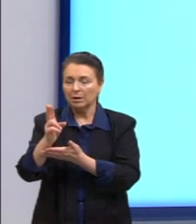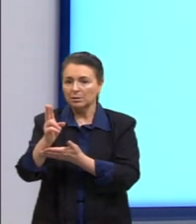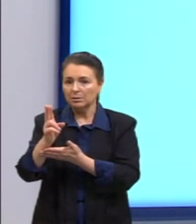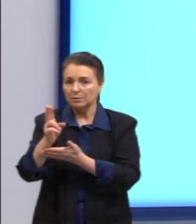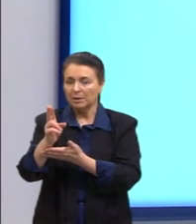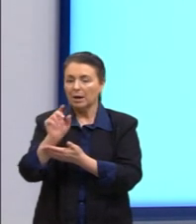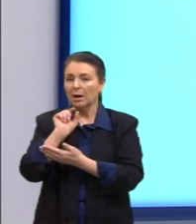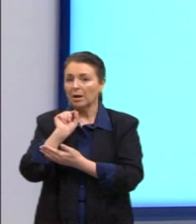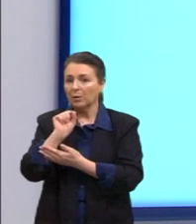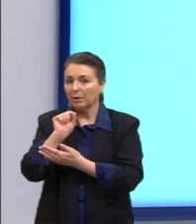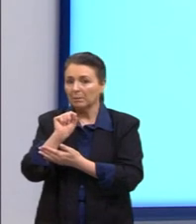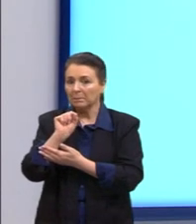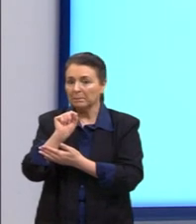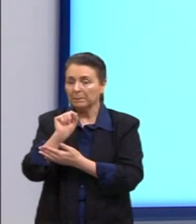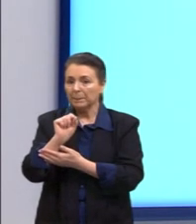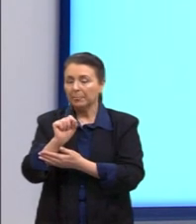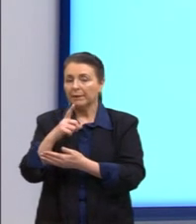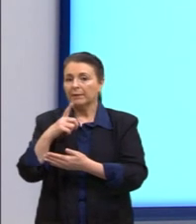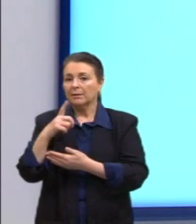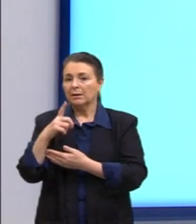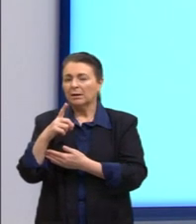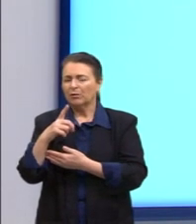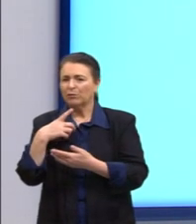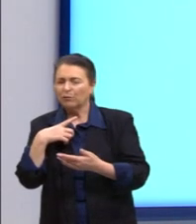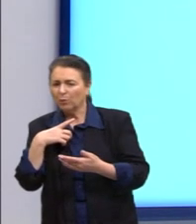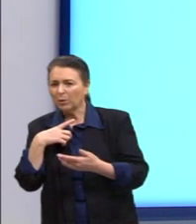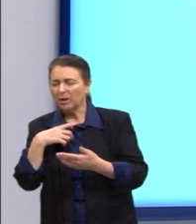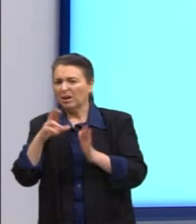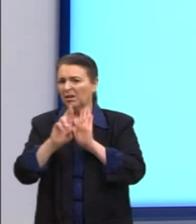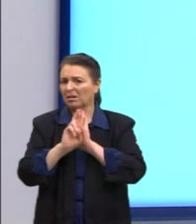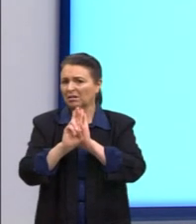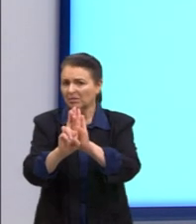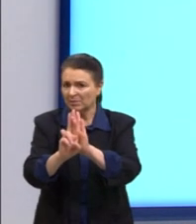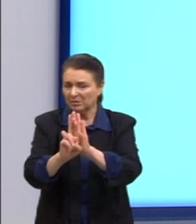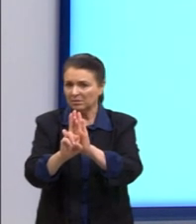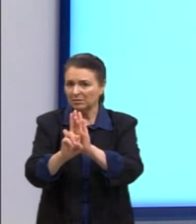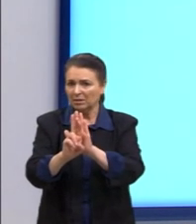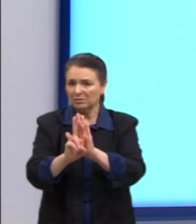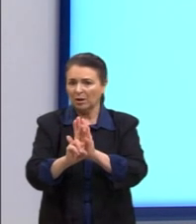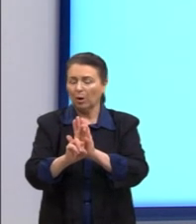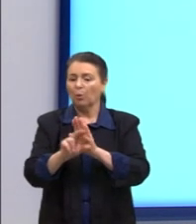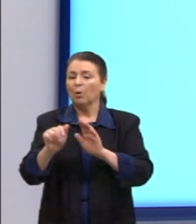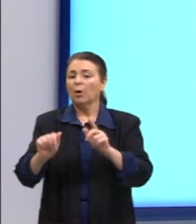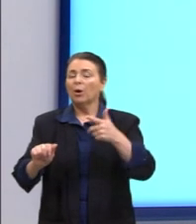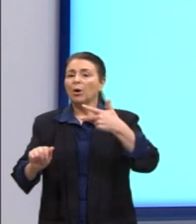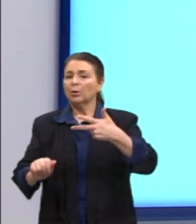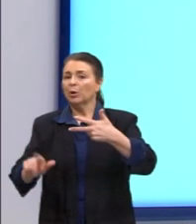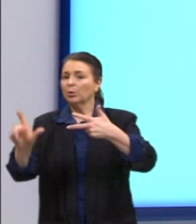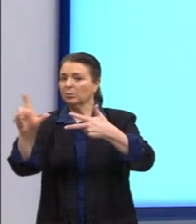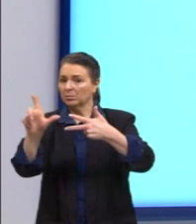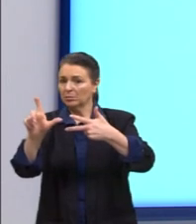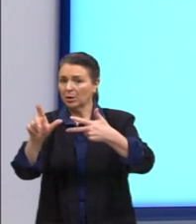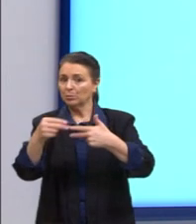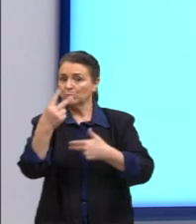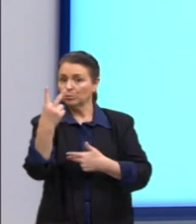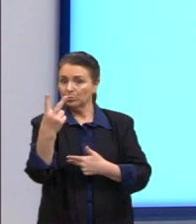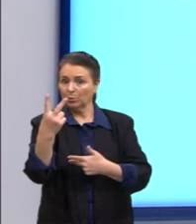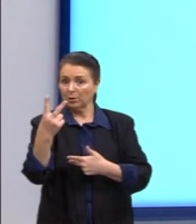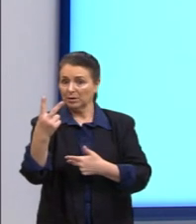consistiu na... Será que foi a representação do legislativo com a fórmula do bipartidarismo?